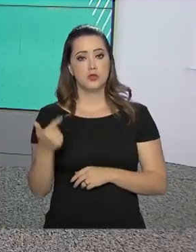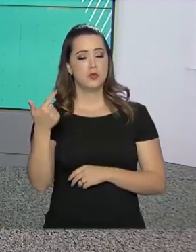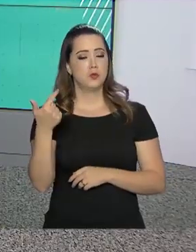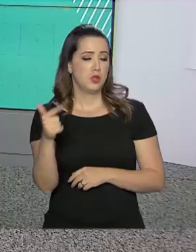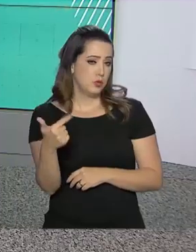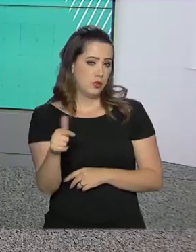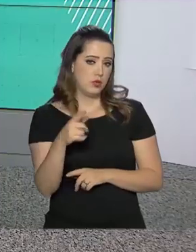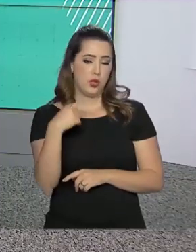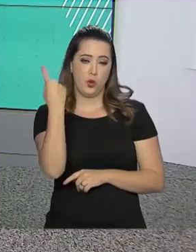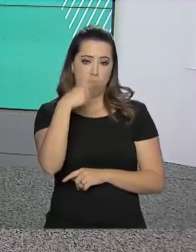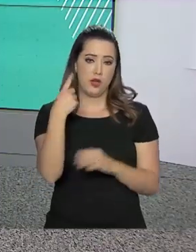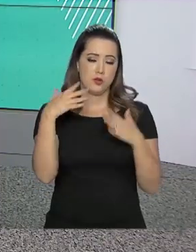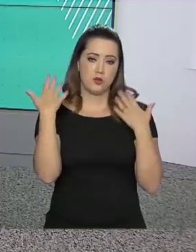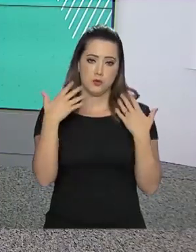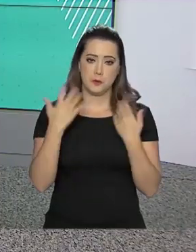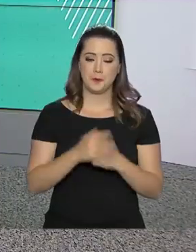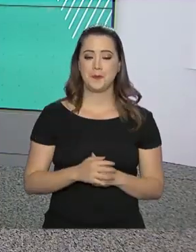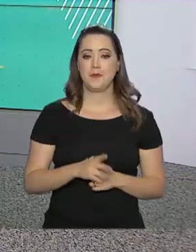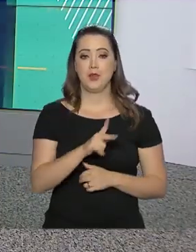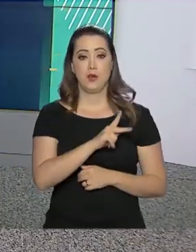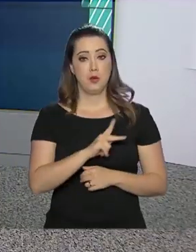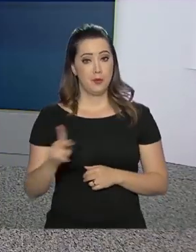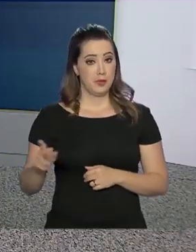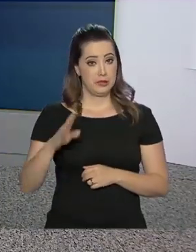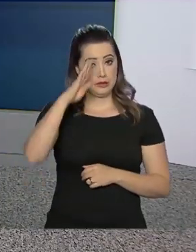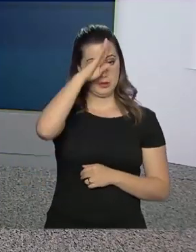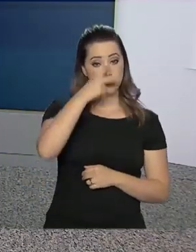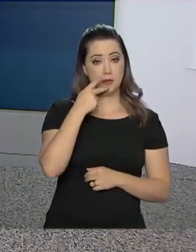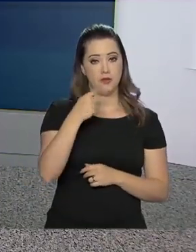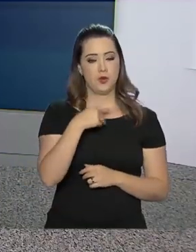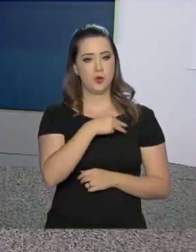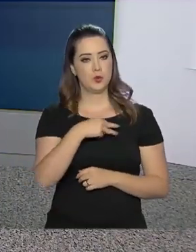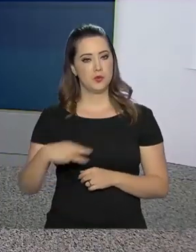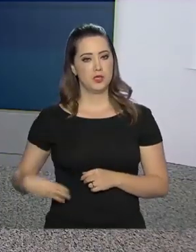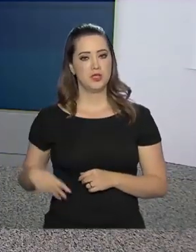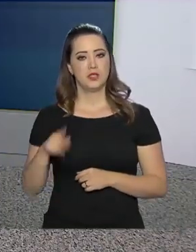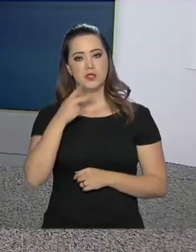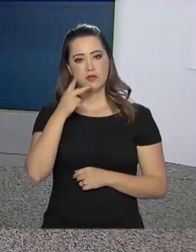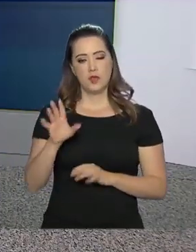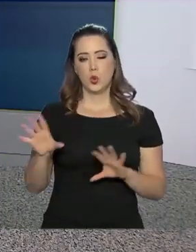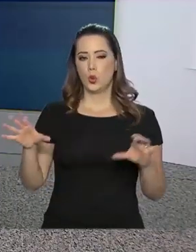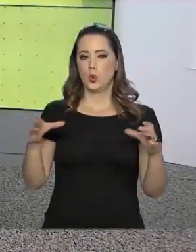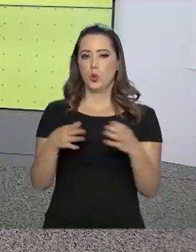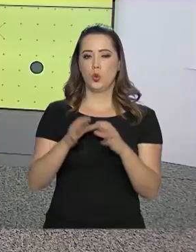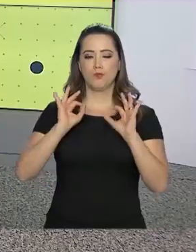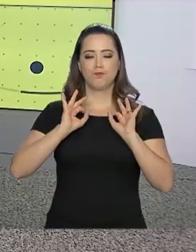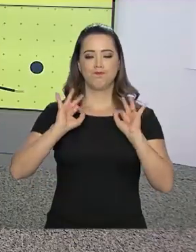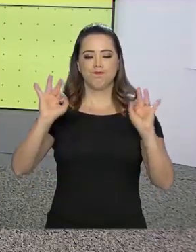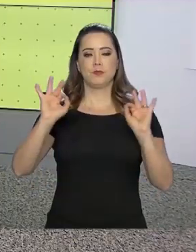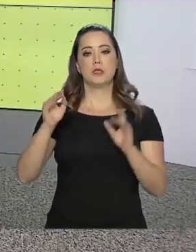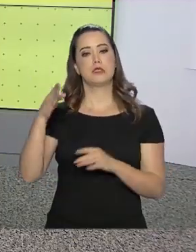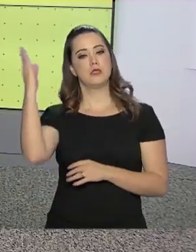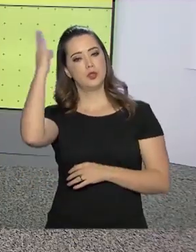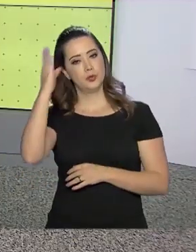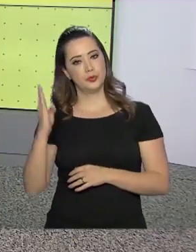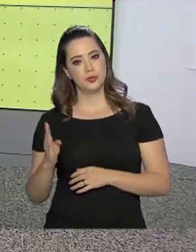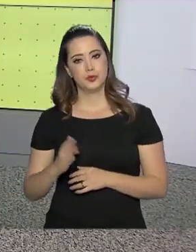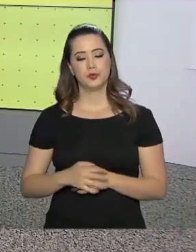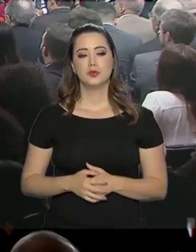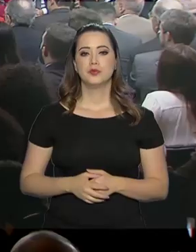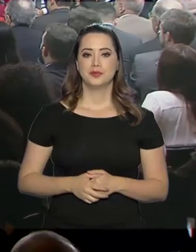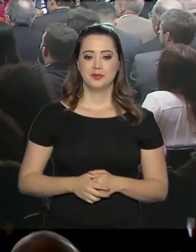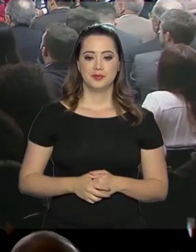O presidente Jair Bolsonaro também falou dos ministros, que segundo ele, formam um time que se dedica ao Brasil.